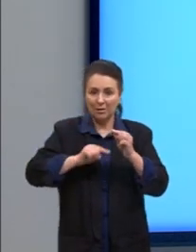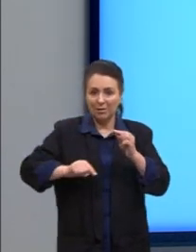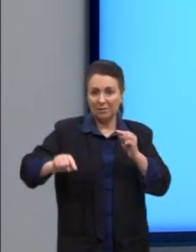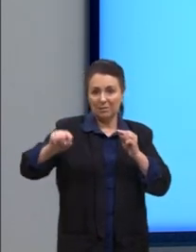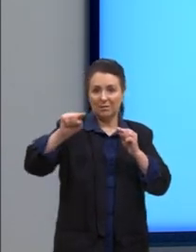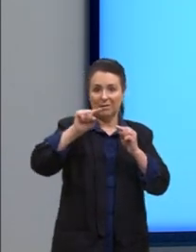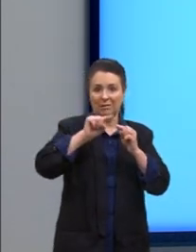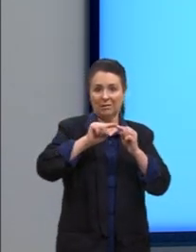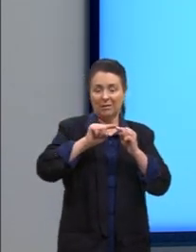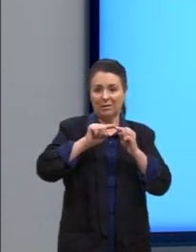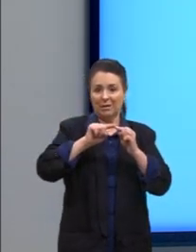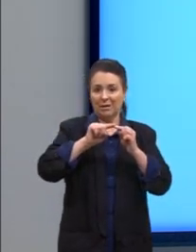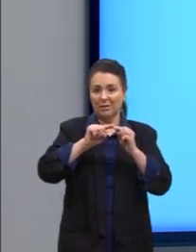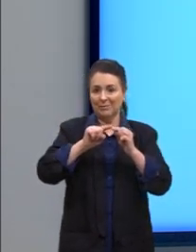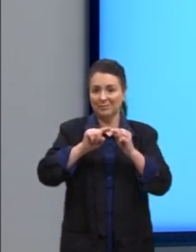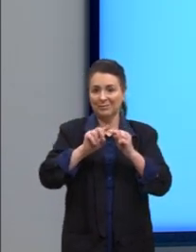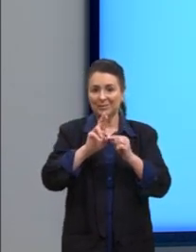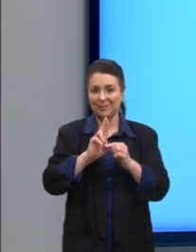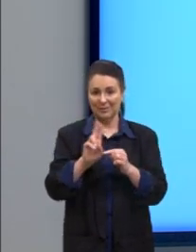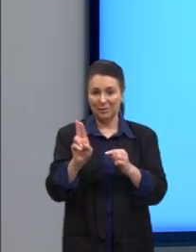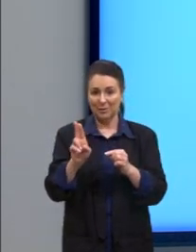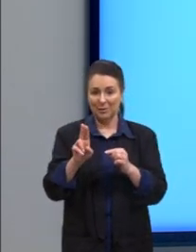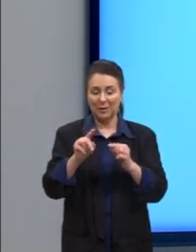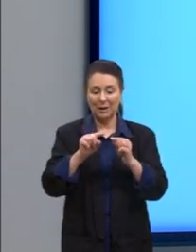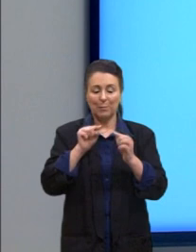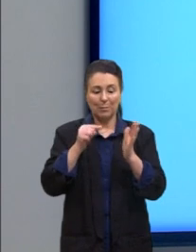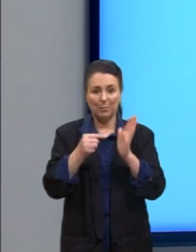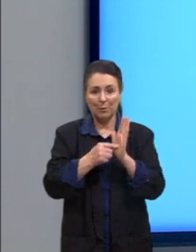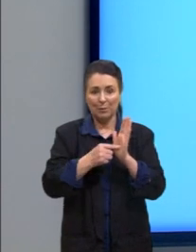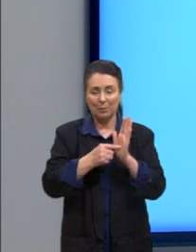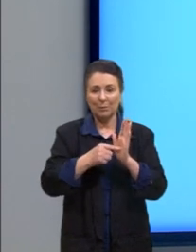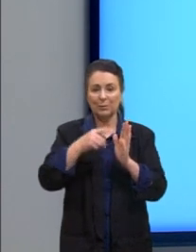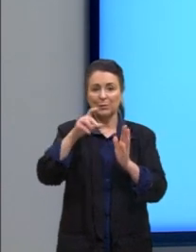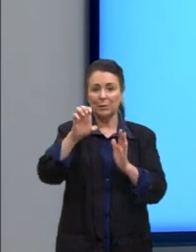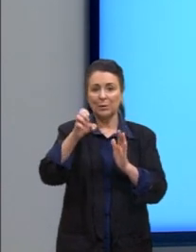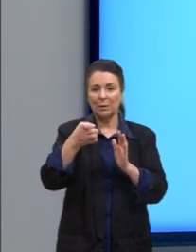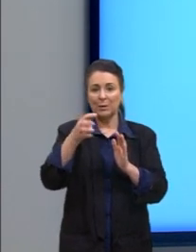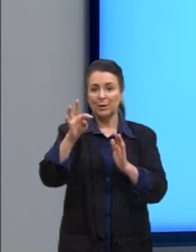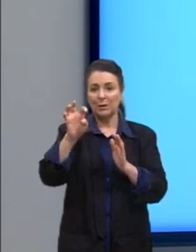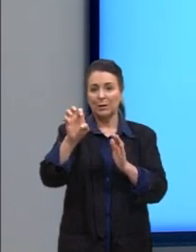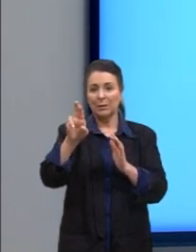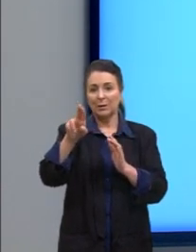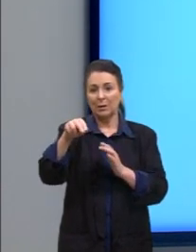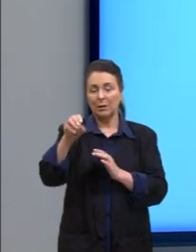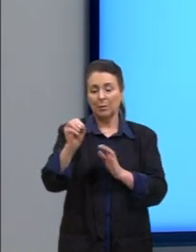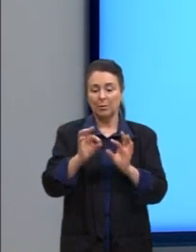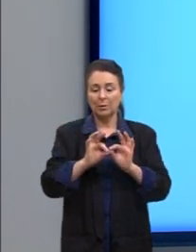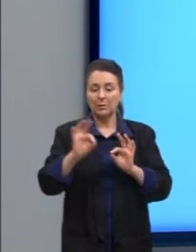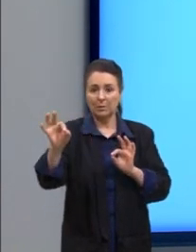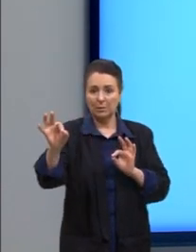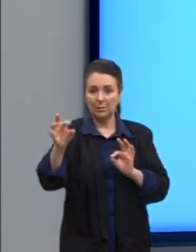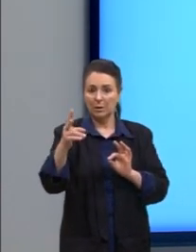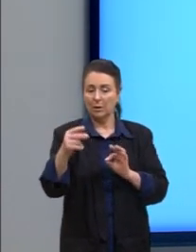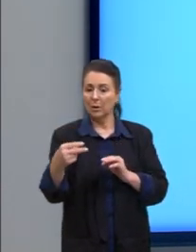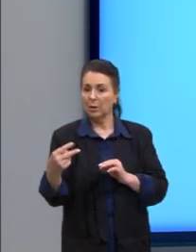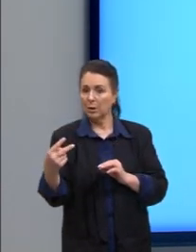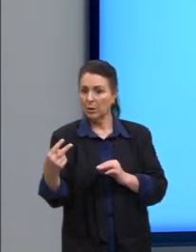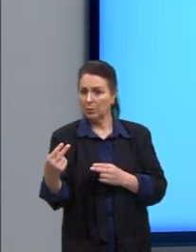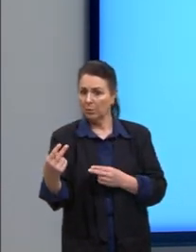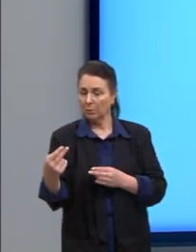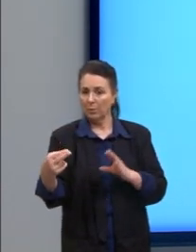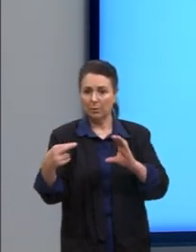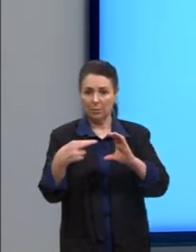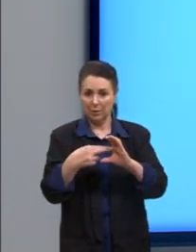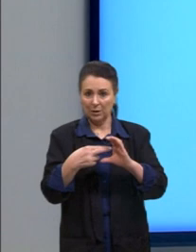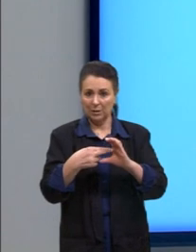Ele é chamado de ponto externo. Se a distância, ela é exatamente igual ao raio, o ponto, ele pertence,